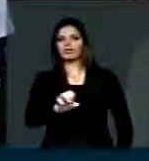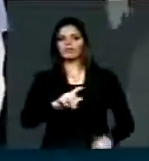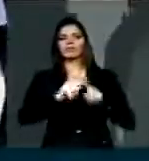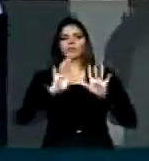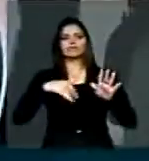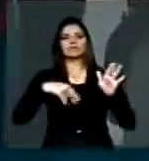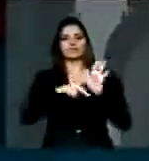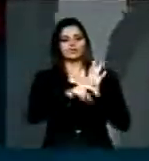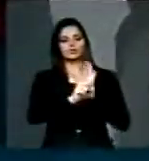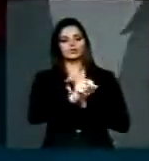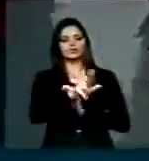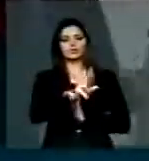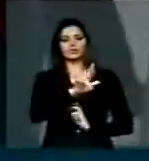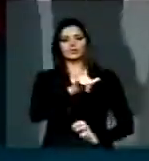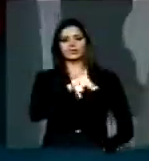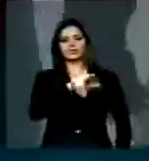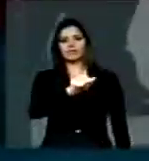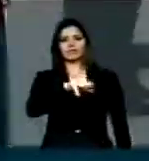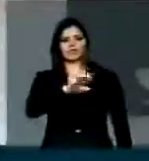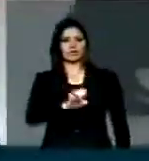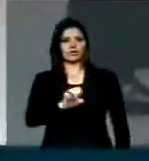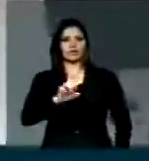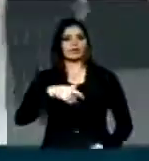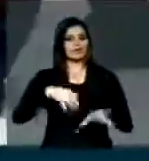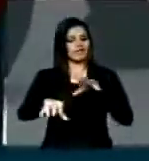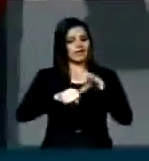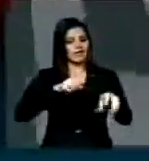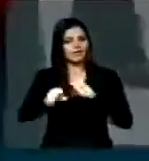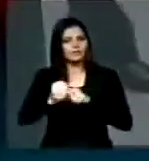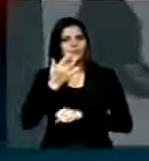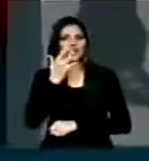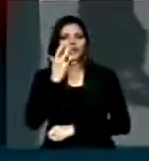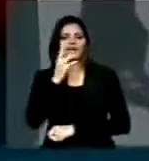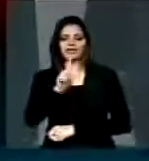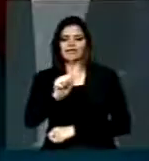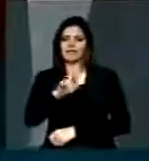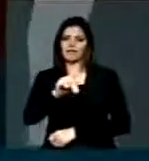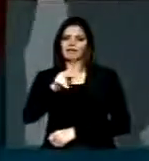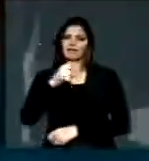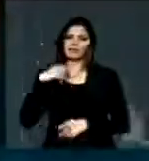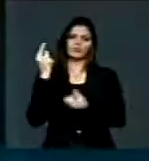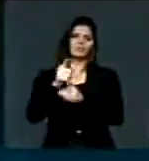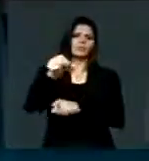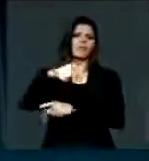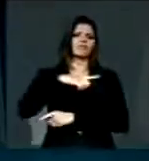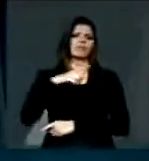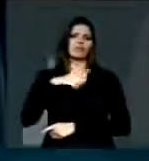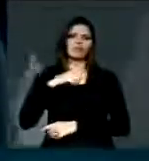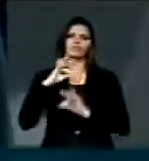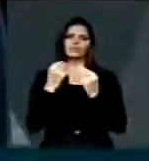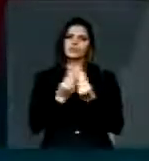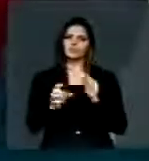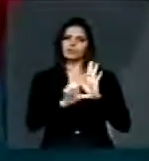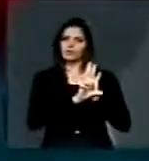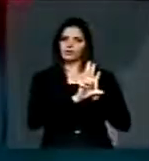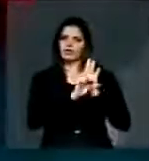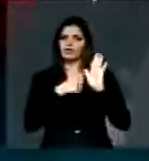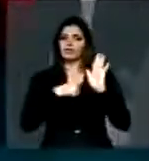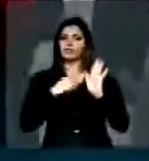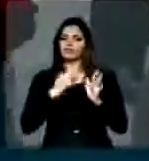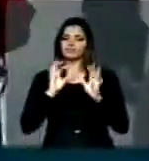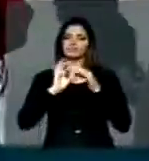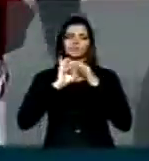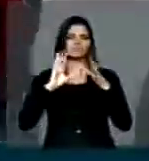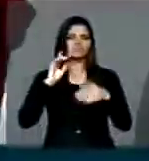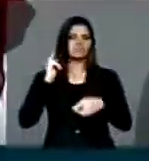o Suriname e esses garimpos localizados aí, a legalização, o impedimento